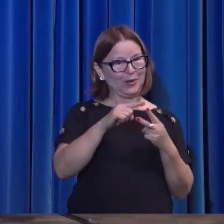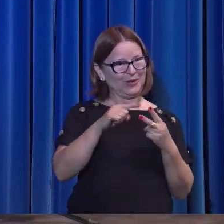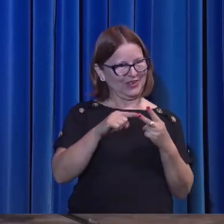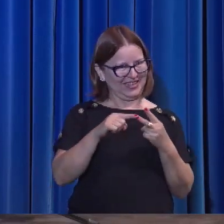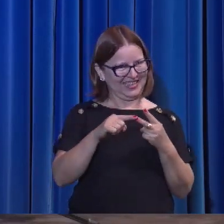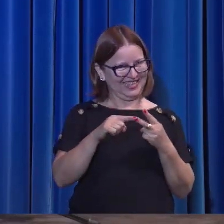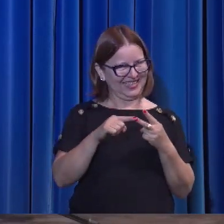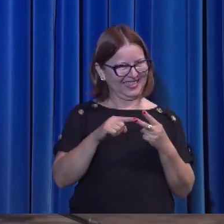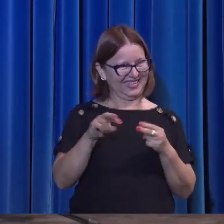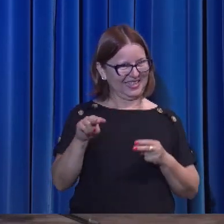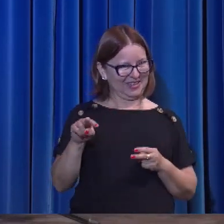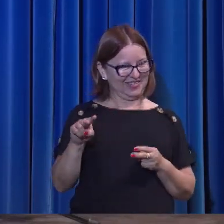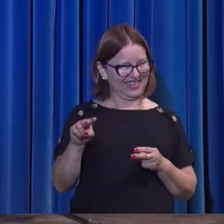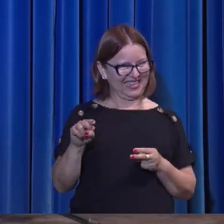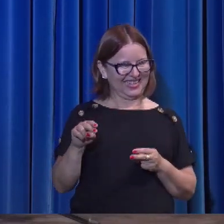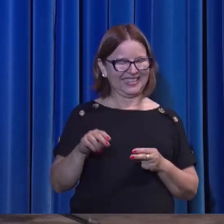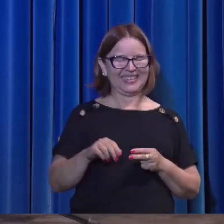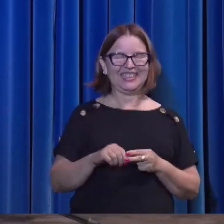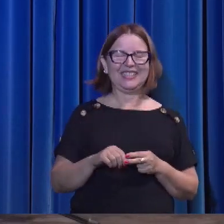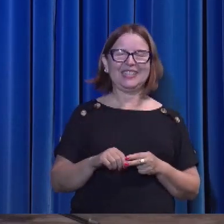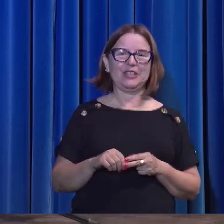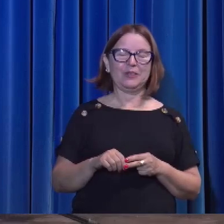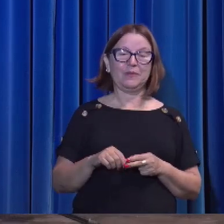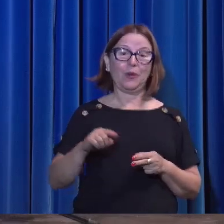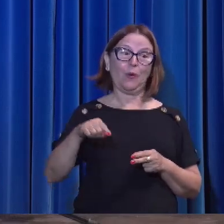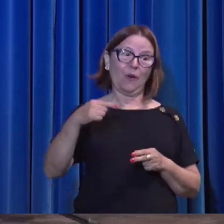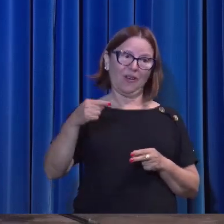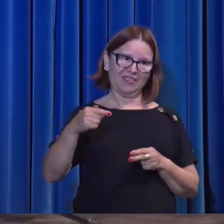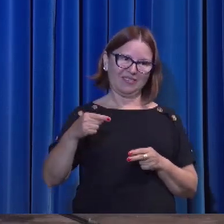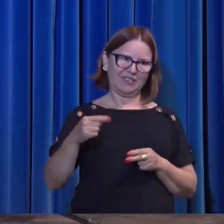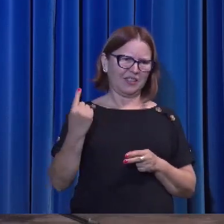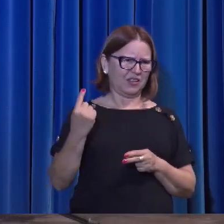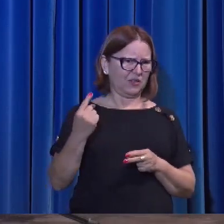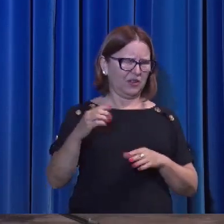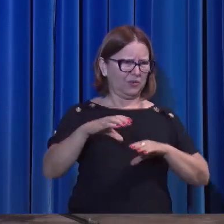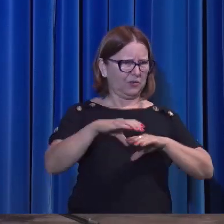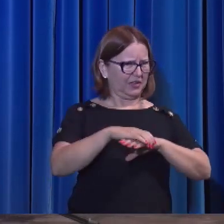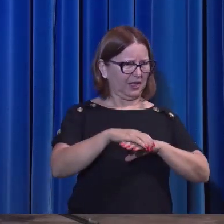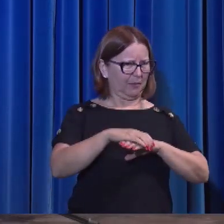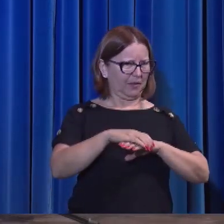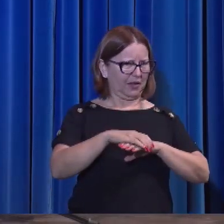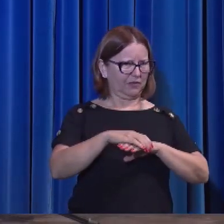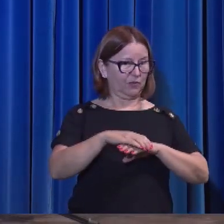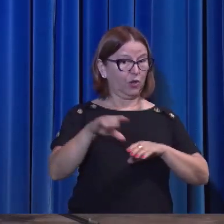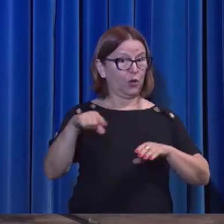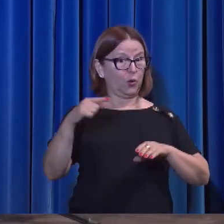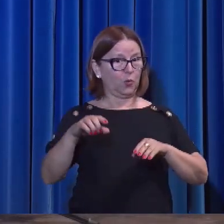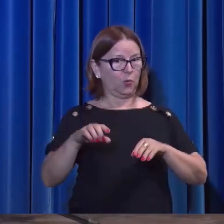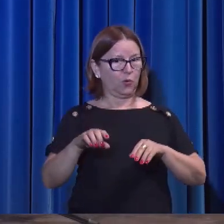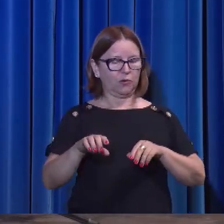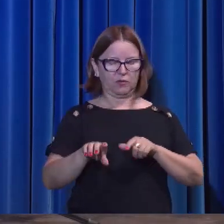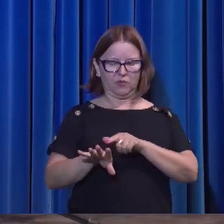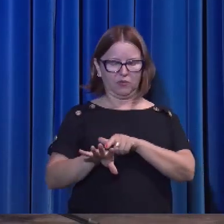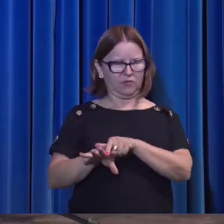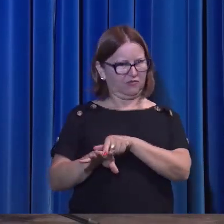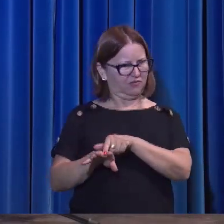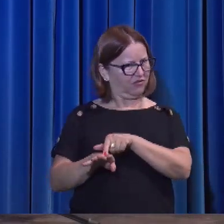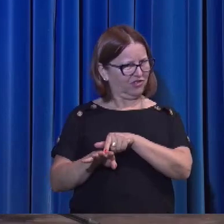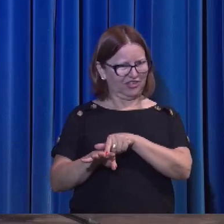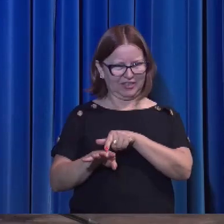Sentido de outro. Não é um sapato e um chinelo. São